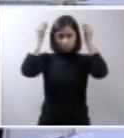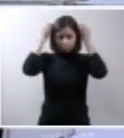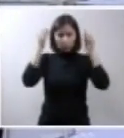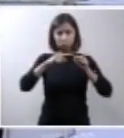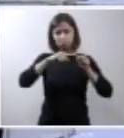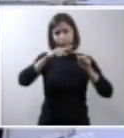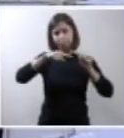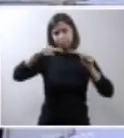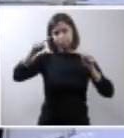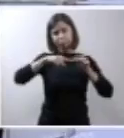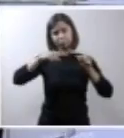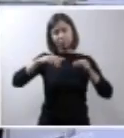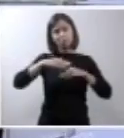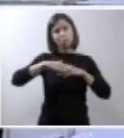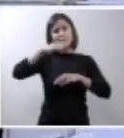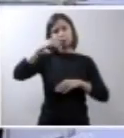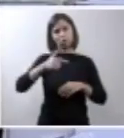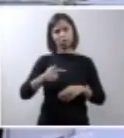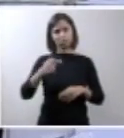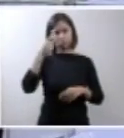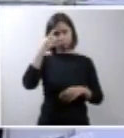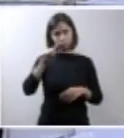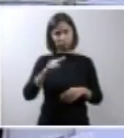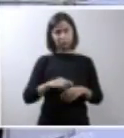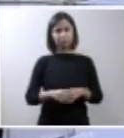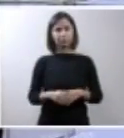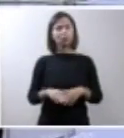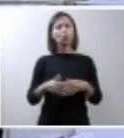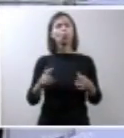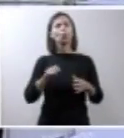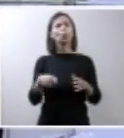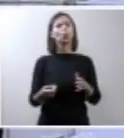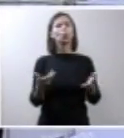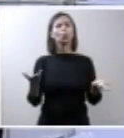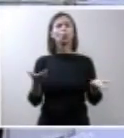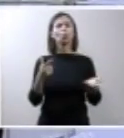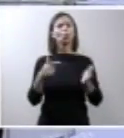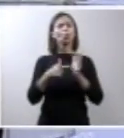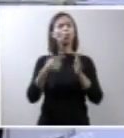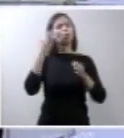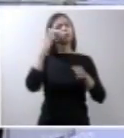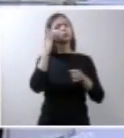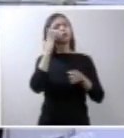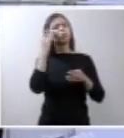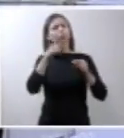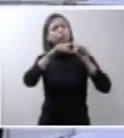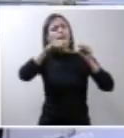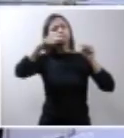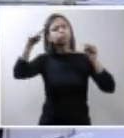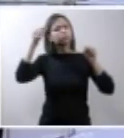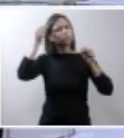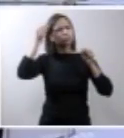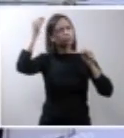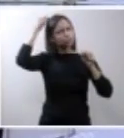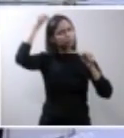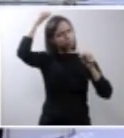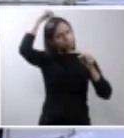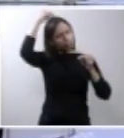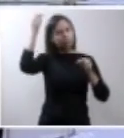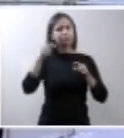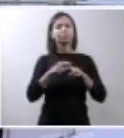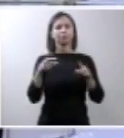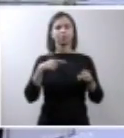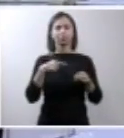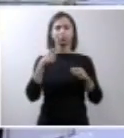período maior do que 7 dias. Quais seriam esses sinais? Então nós teríamos reação pupilar movimento